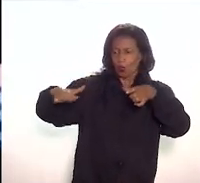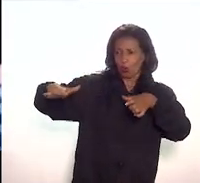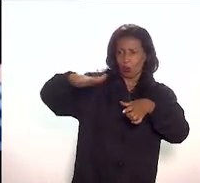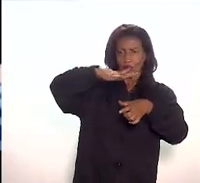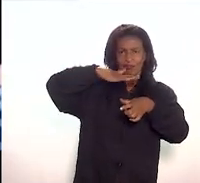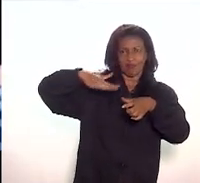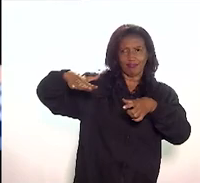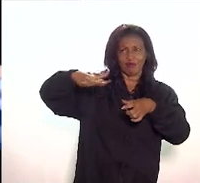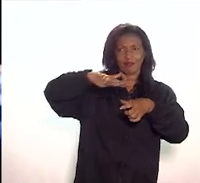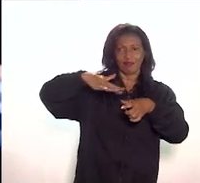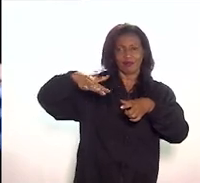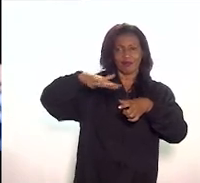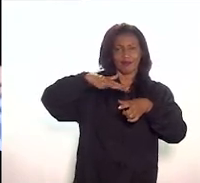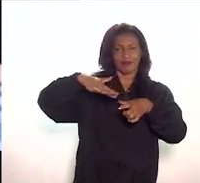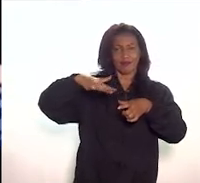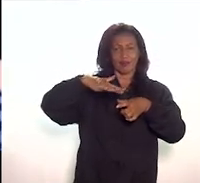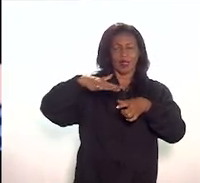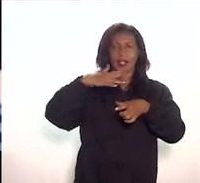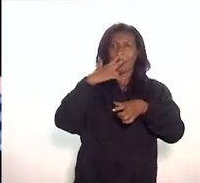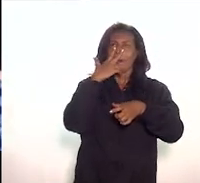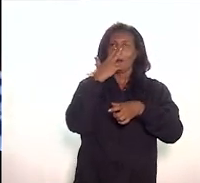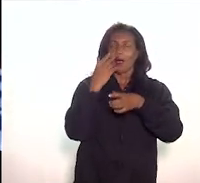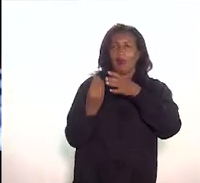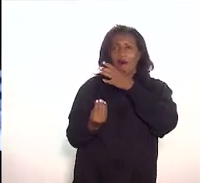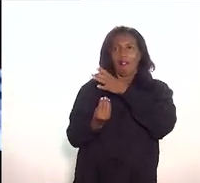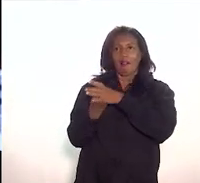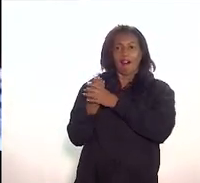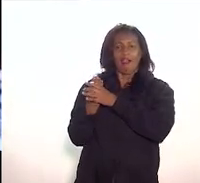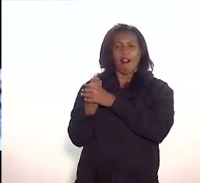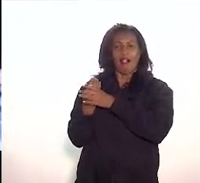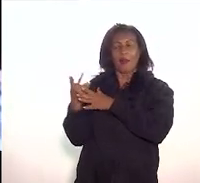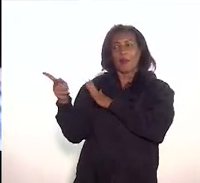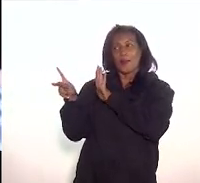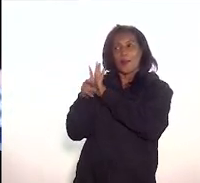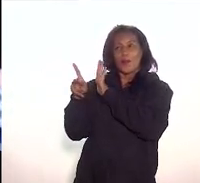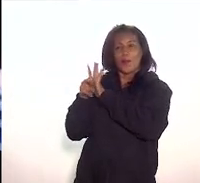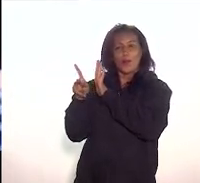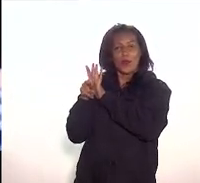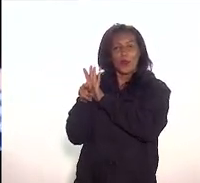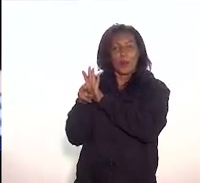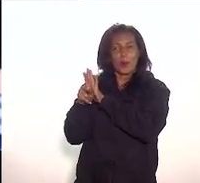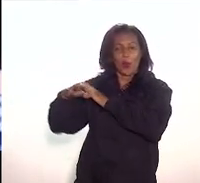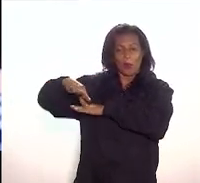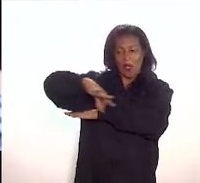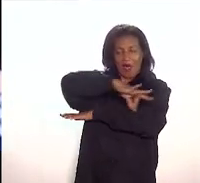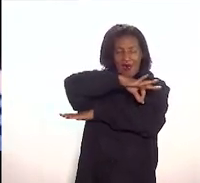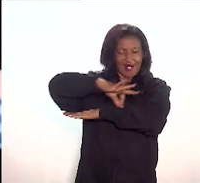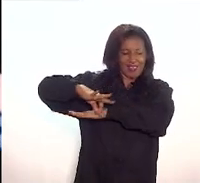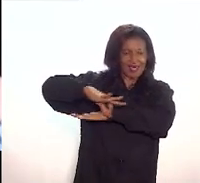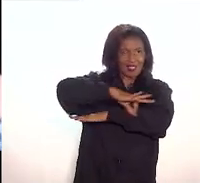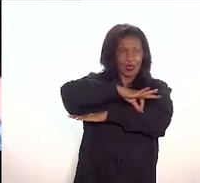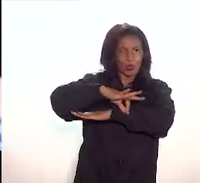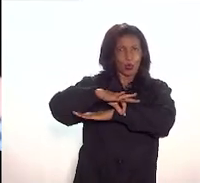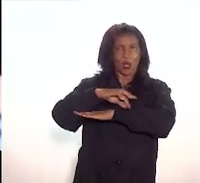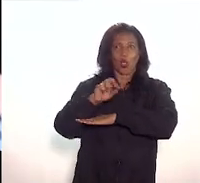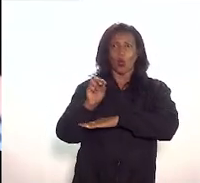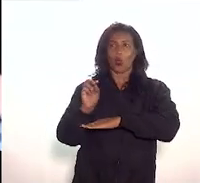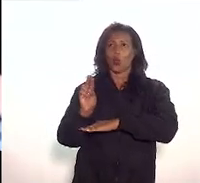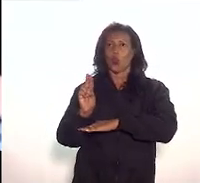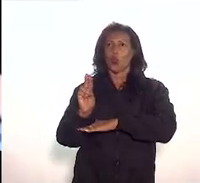cidade e, em certo ponto, a narrativa do Brasil. O espaço do Museu de Percurso, a arquitetura urbana representa exatamente